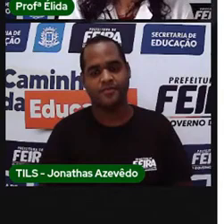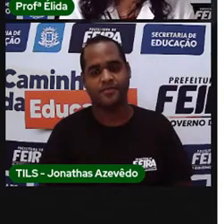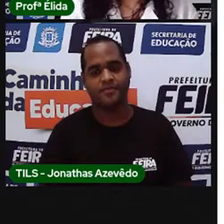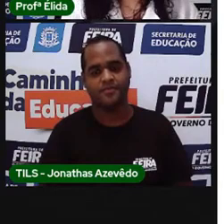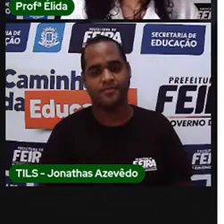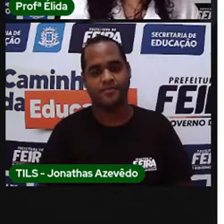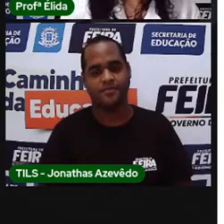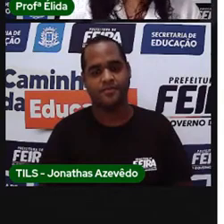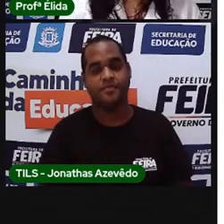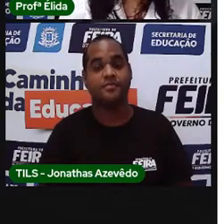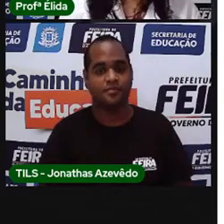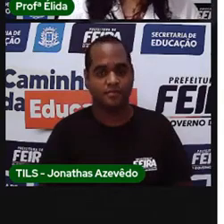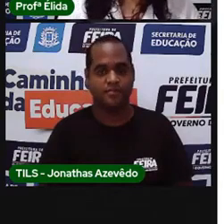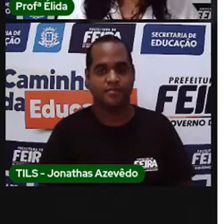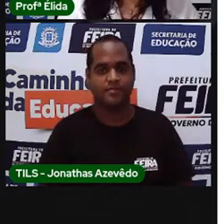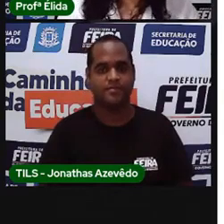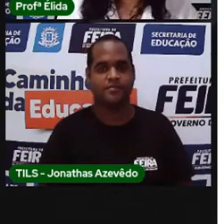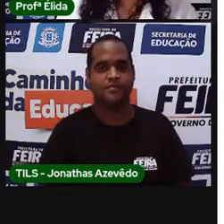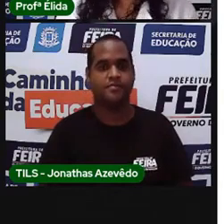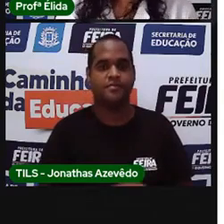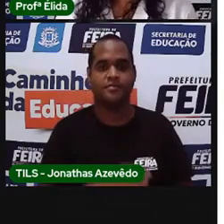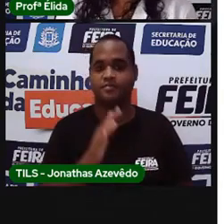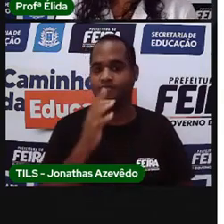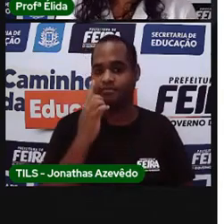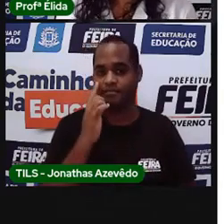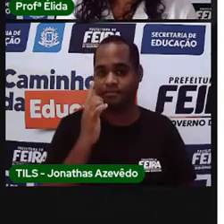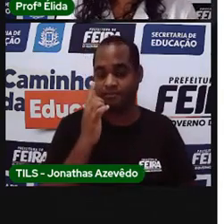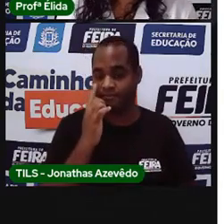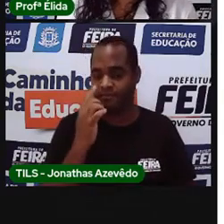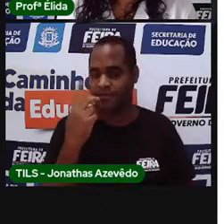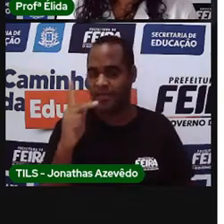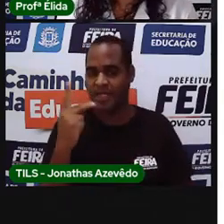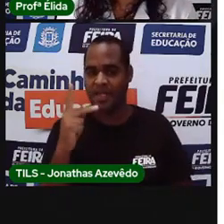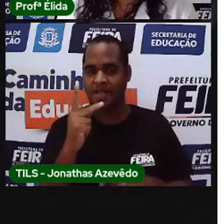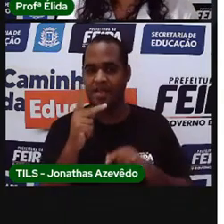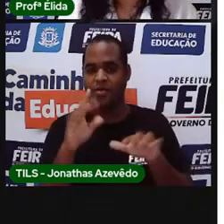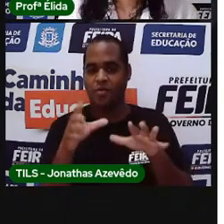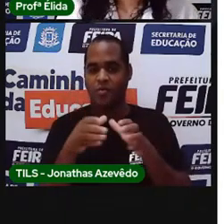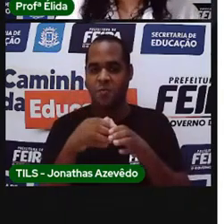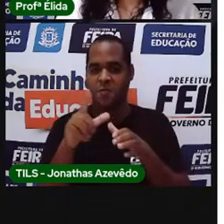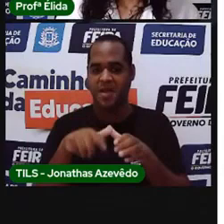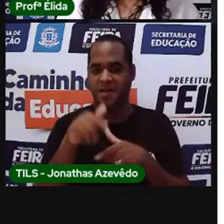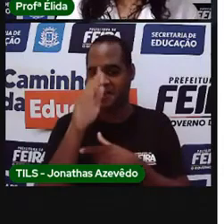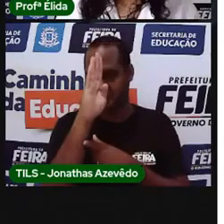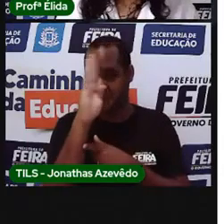A turma da Mônica, de Seleção Brasileira.